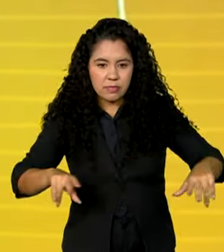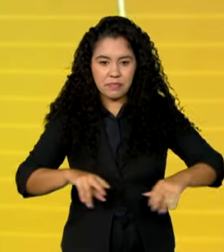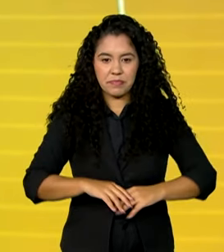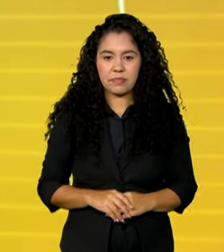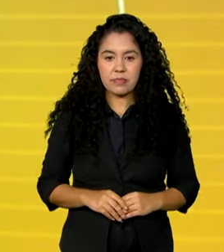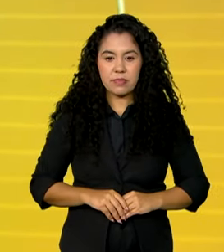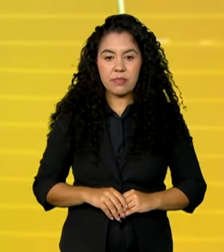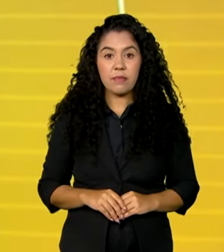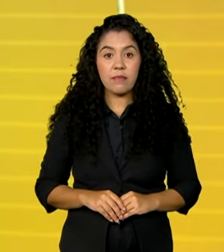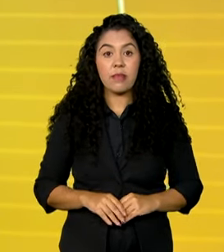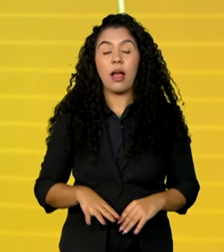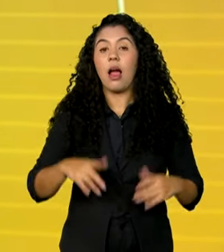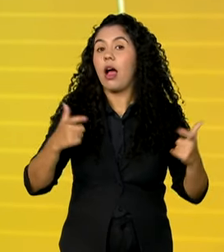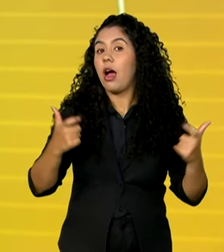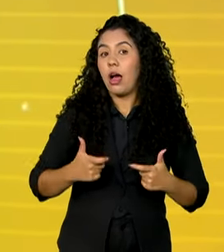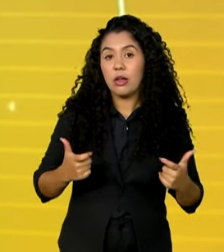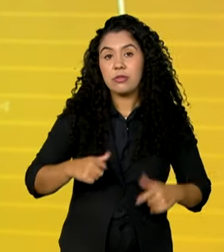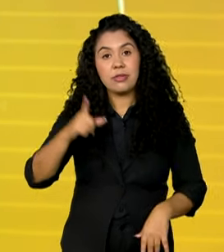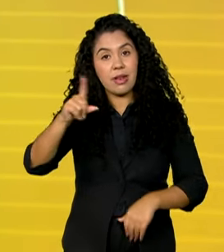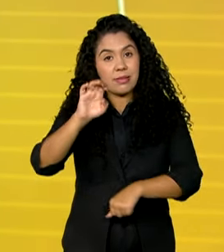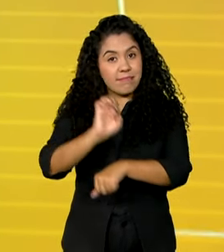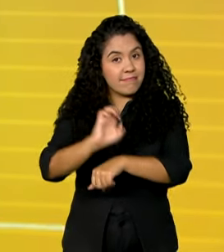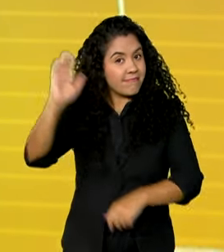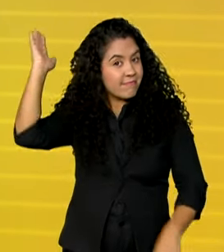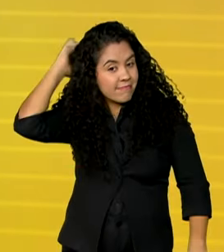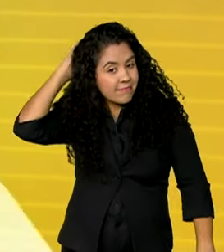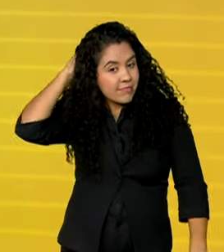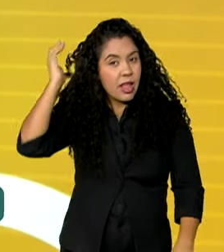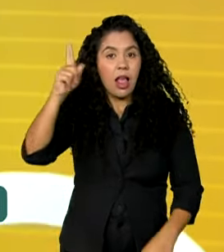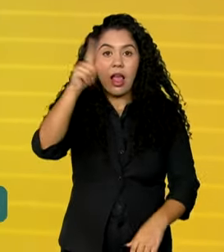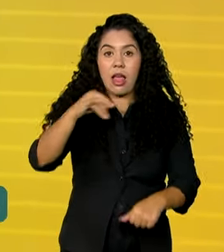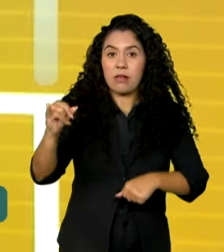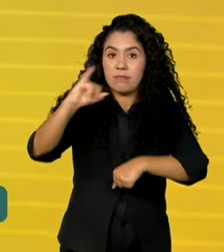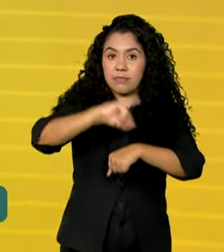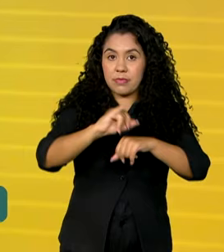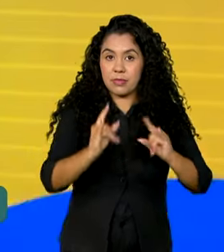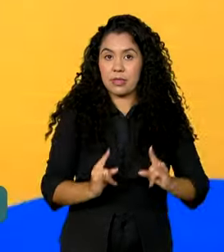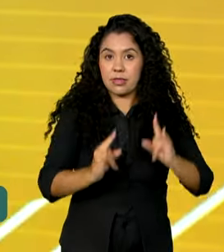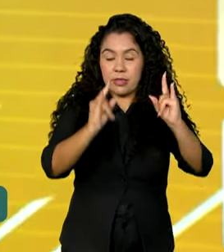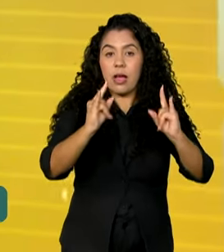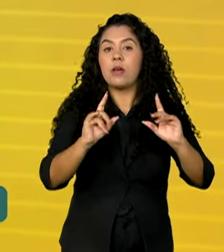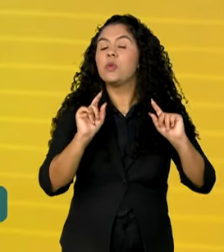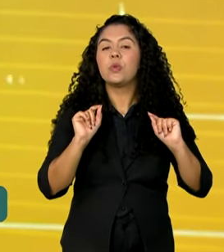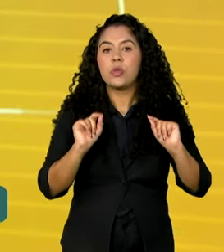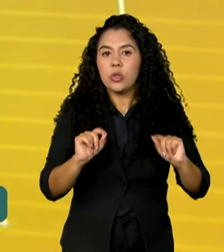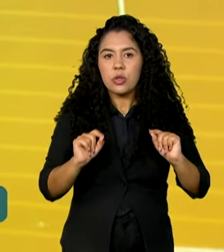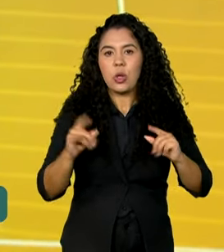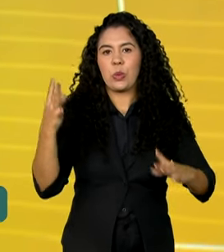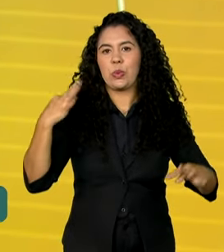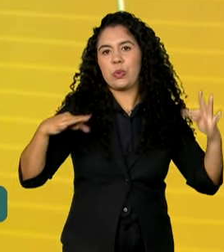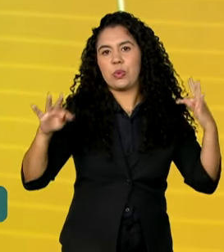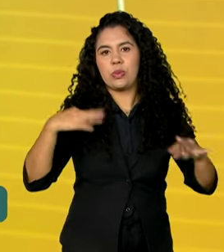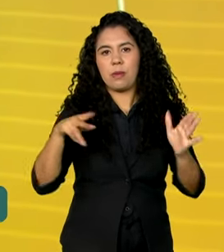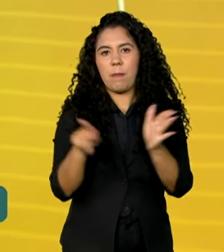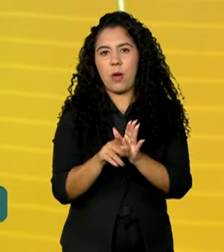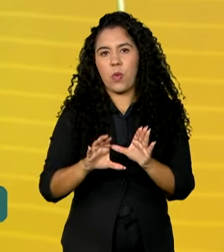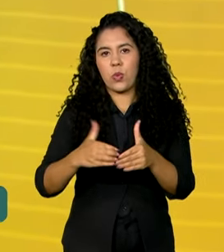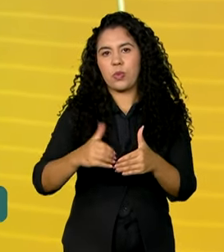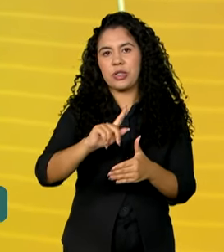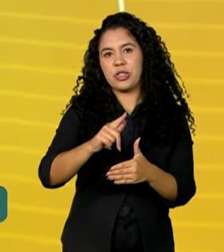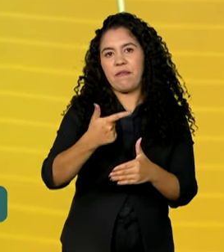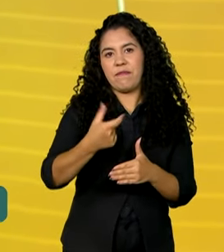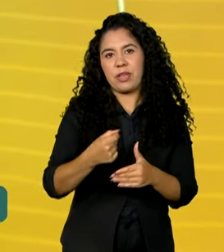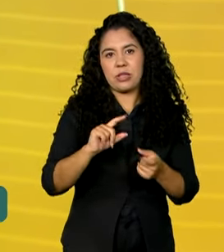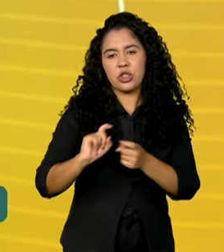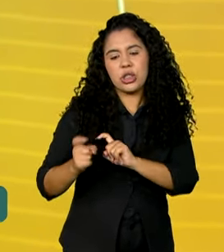A cidade de Belém, no Pará, foi sede da reunião dos ministros do turismo do G20. O encontro, que durou